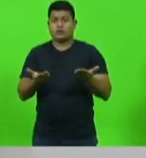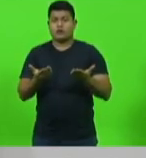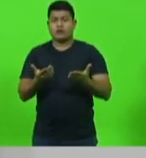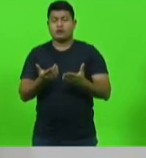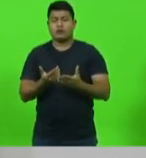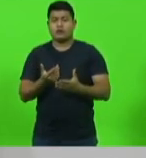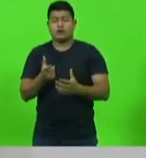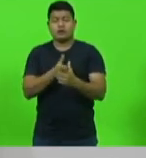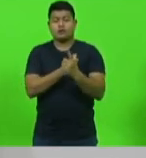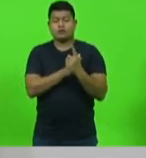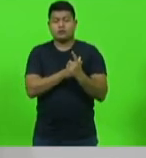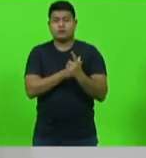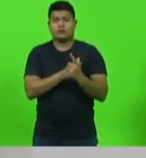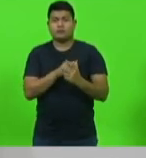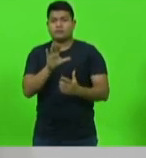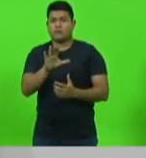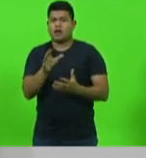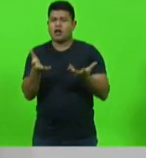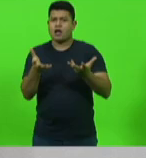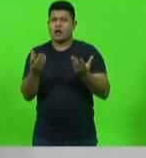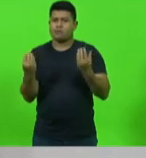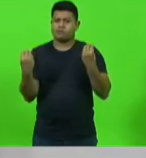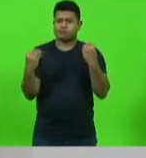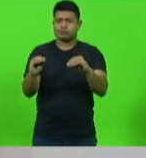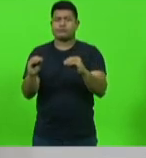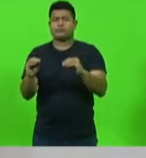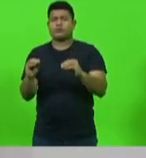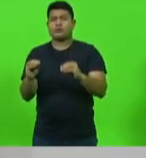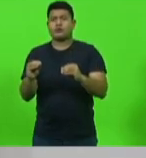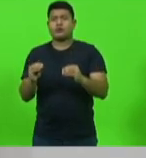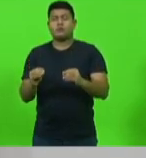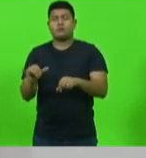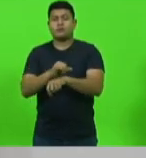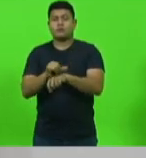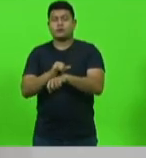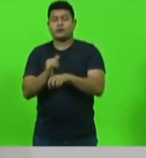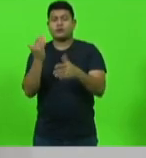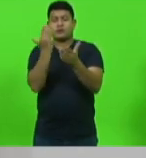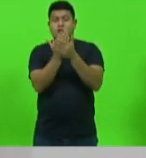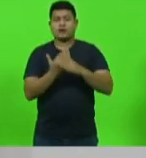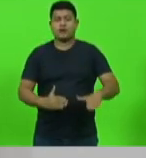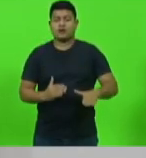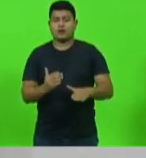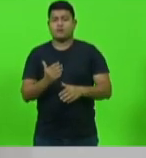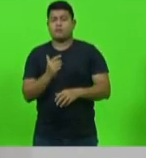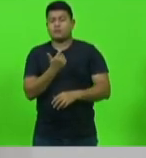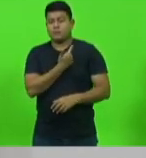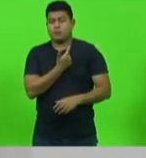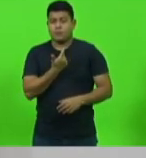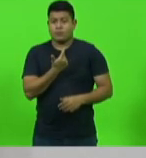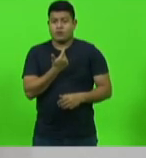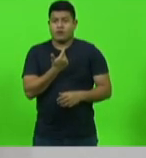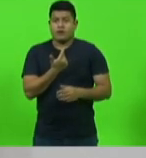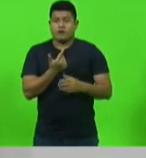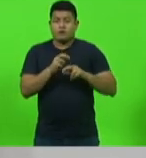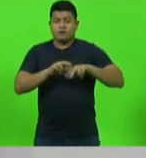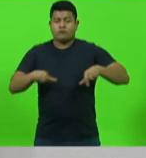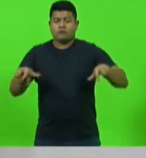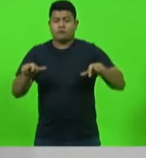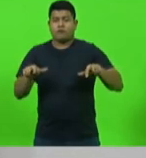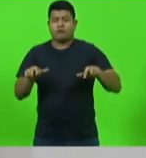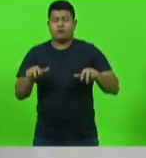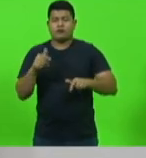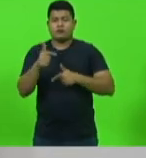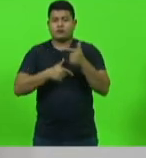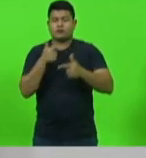Mas não, quero implementar mais uma forma de desmontar o Estado brasileiro e desmontar a instituição das políticas públicas